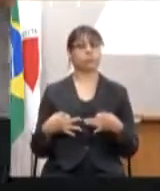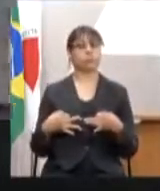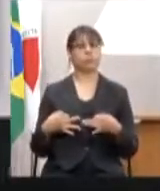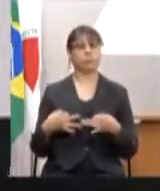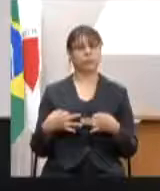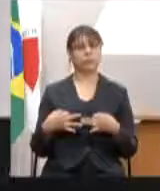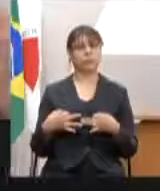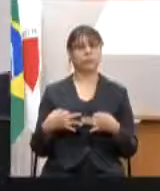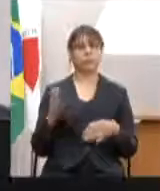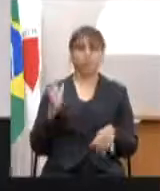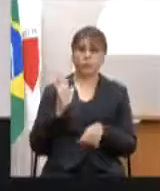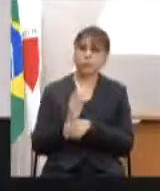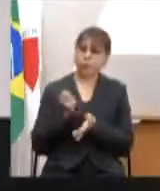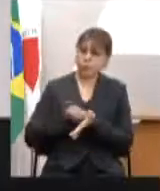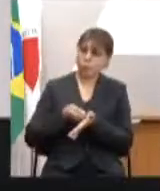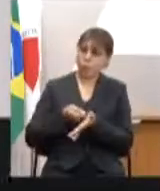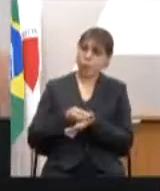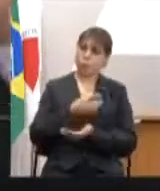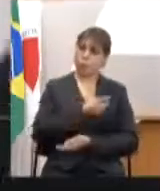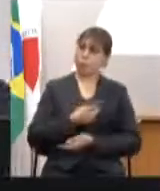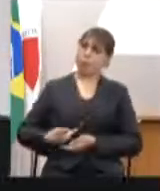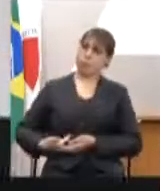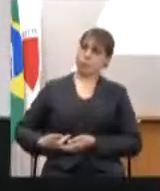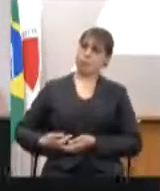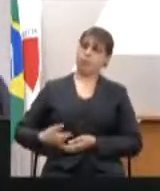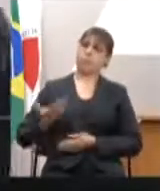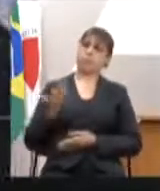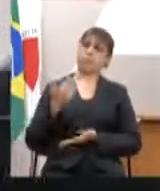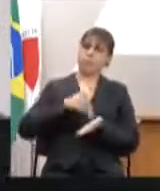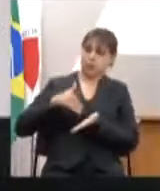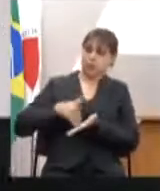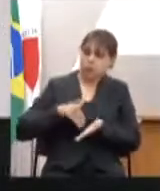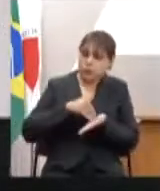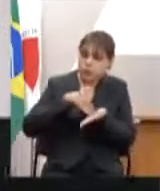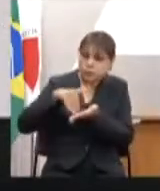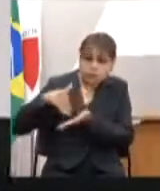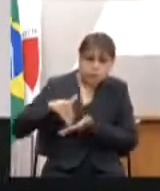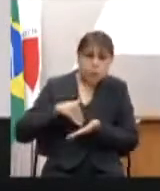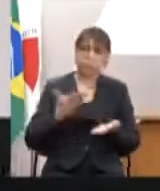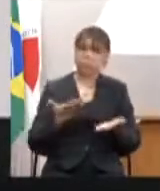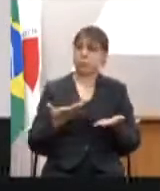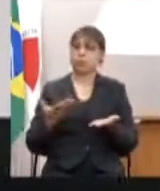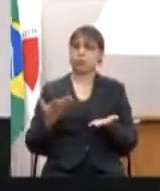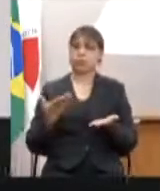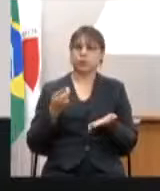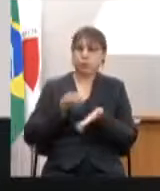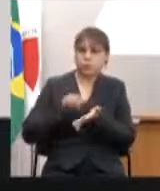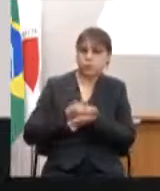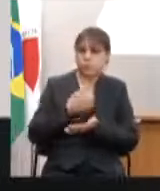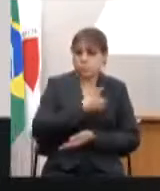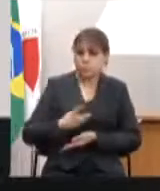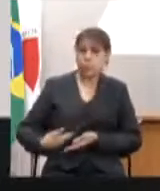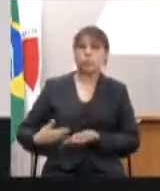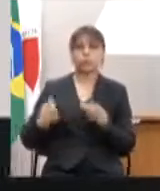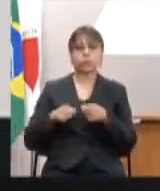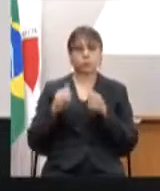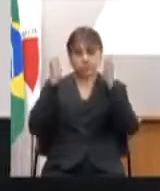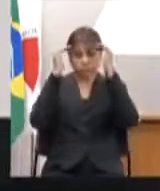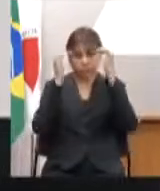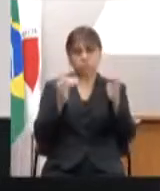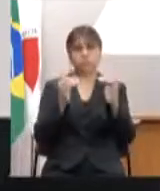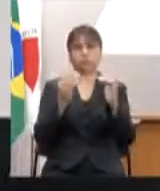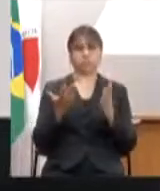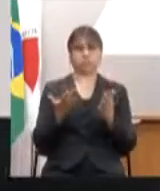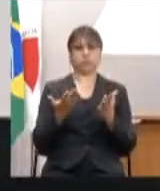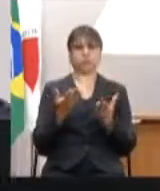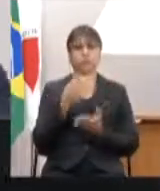alguém para ajudar a cobrar no governo, para ajudar a cobrar nas secretarias, para ajudar a cobrar no governo, a importância de se cumprir essa